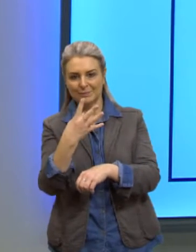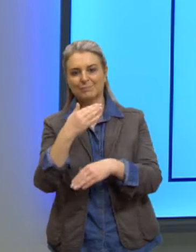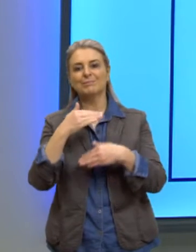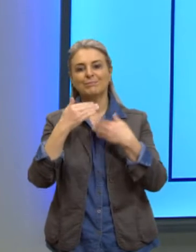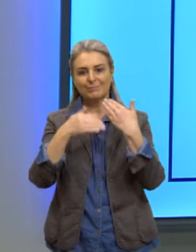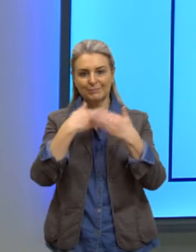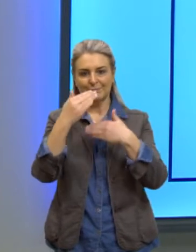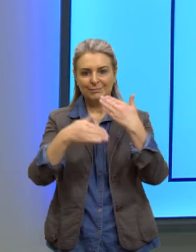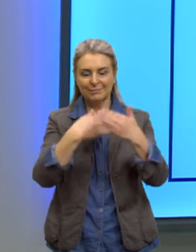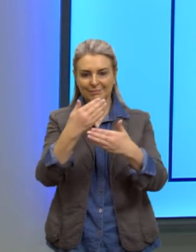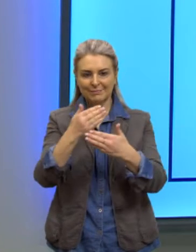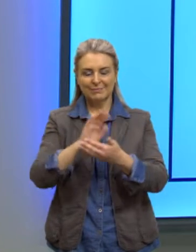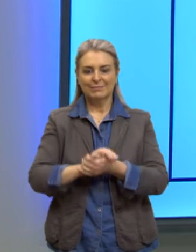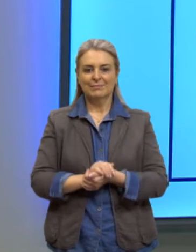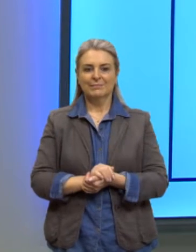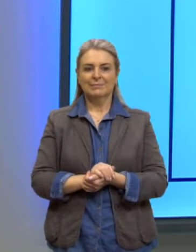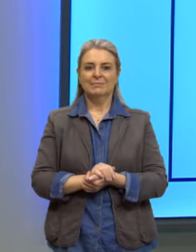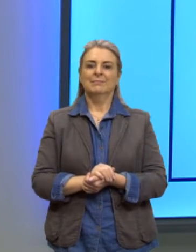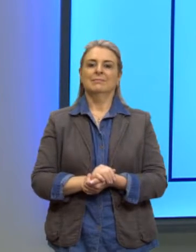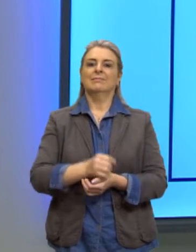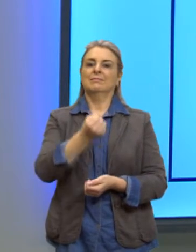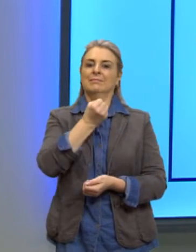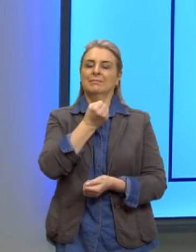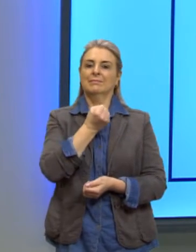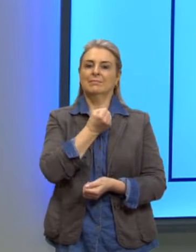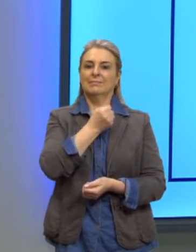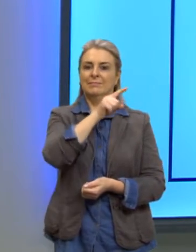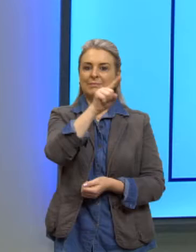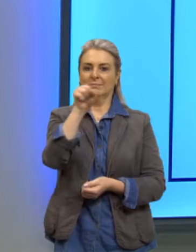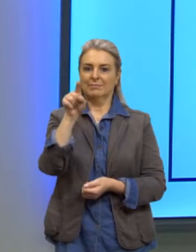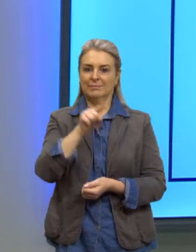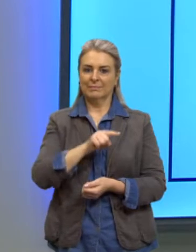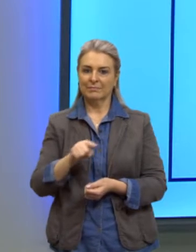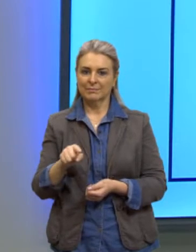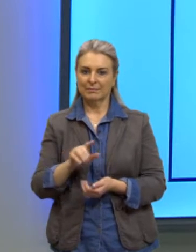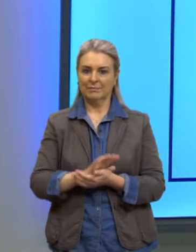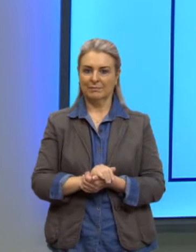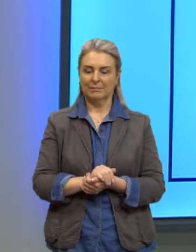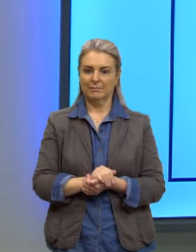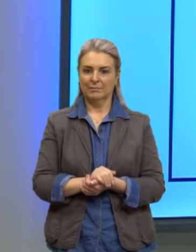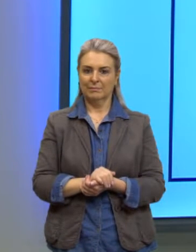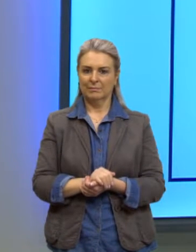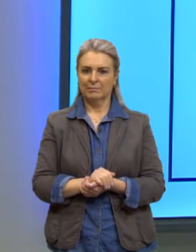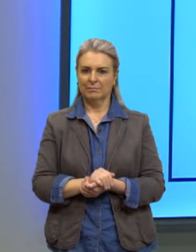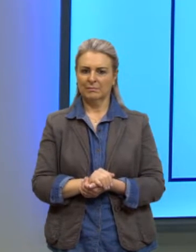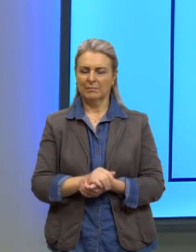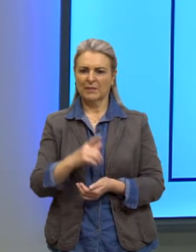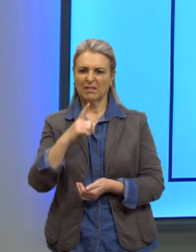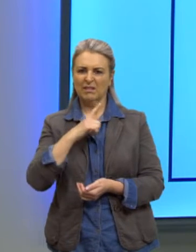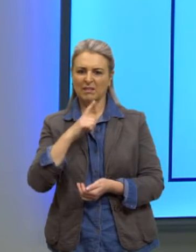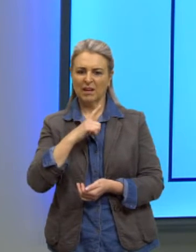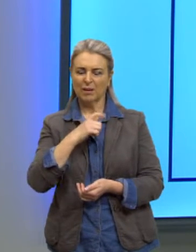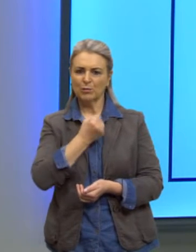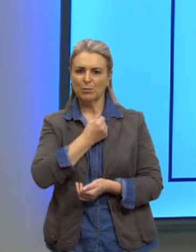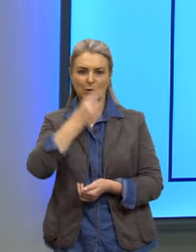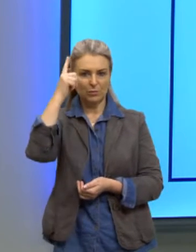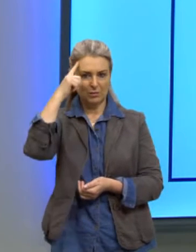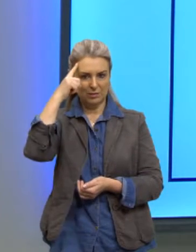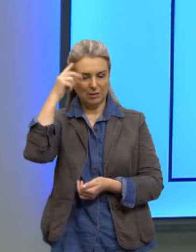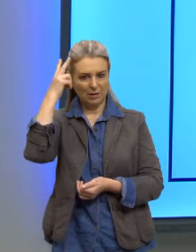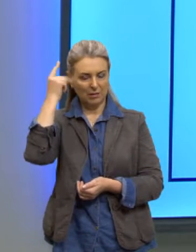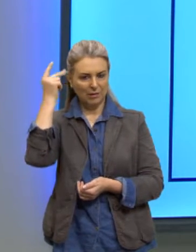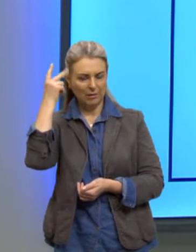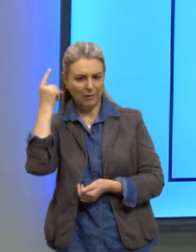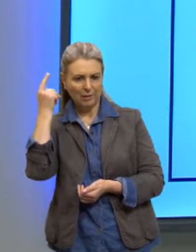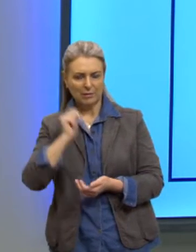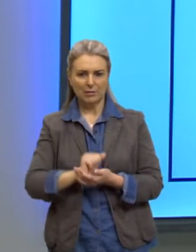Se eu falar para vocês da sequência dos números naturais, o que nós temos? Nós temos que a sequência dos números naturais, ela se